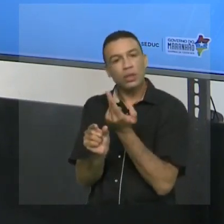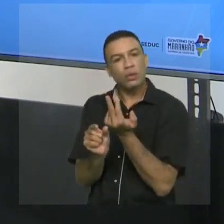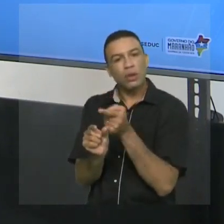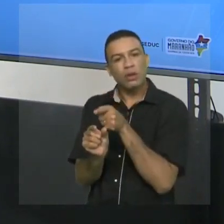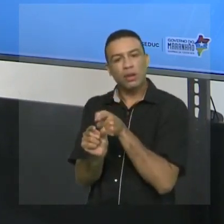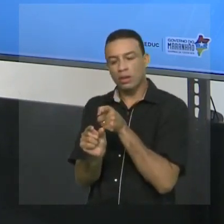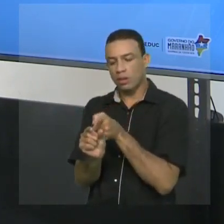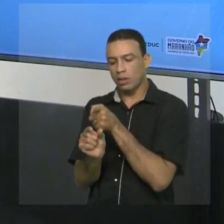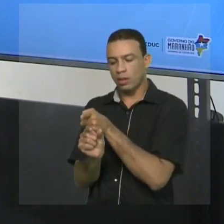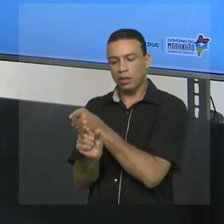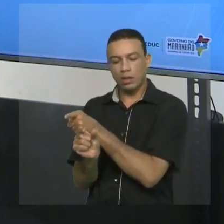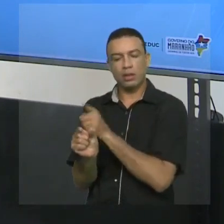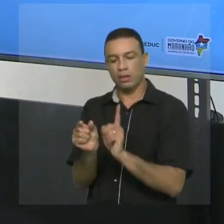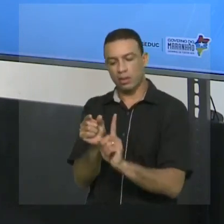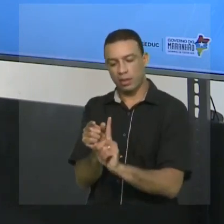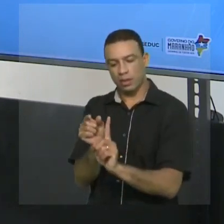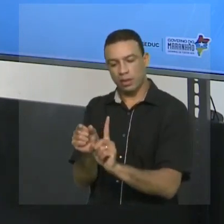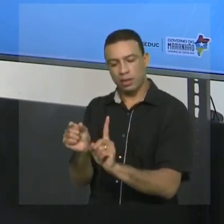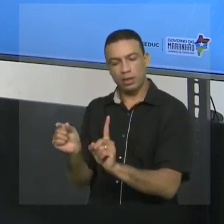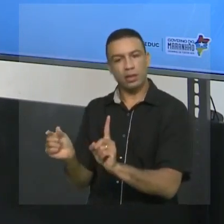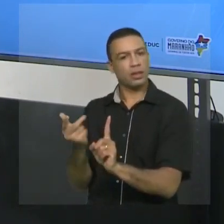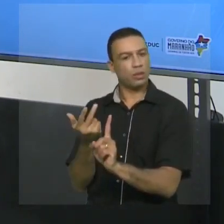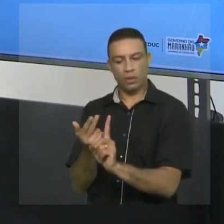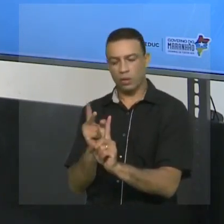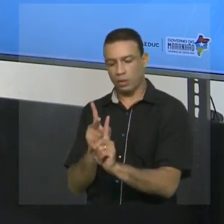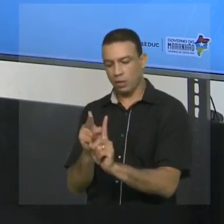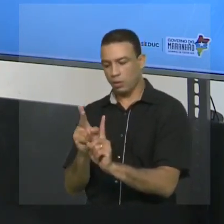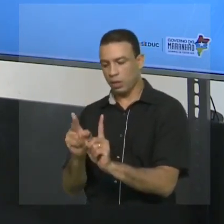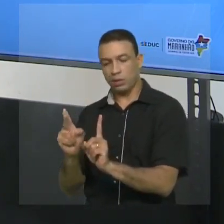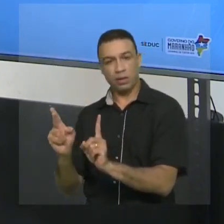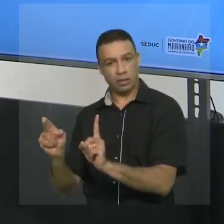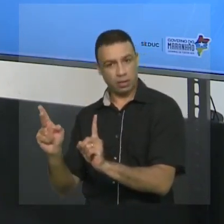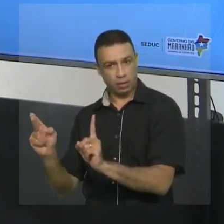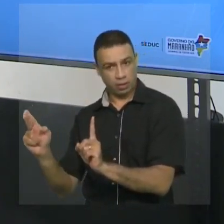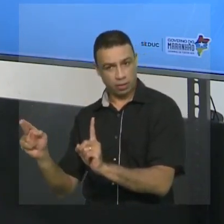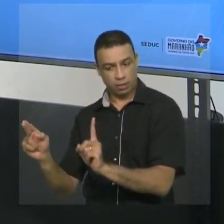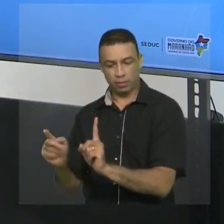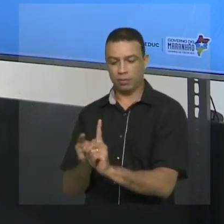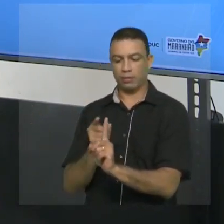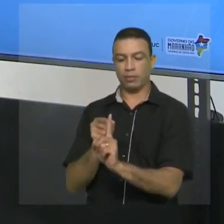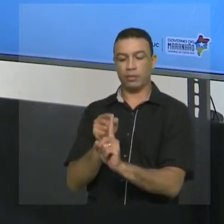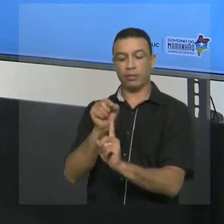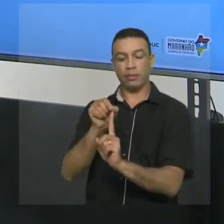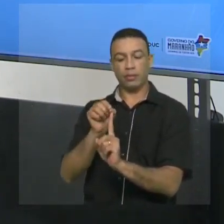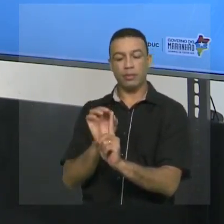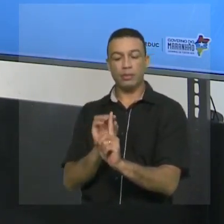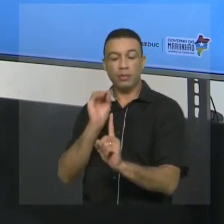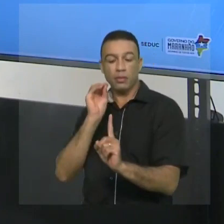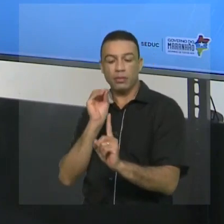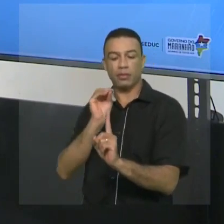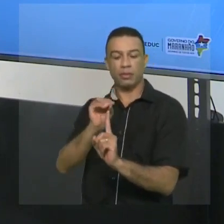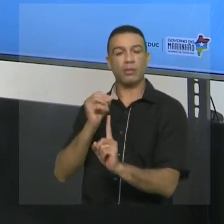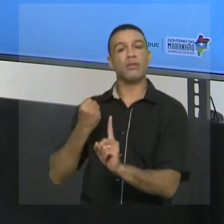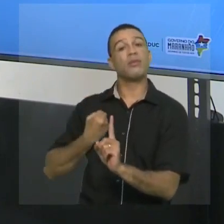uma quantidade. A princípio, nós vamos começar marcando um número central, que eu vou chamar aqui de zero.